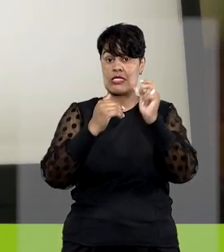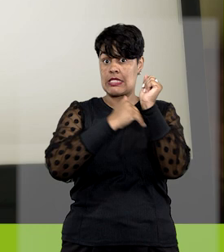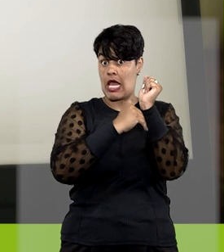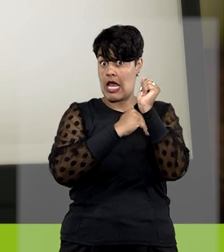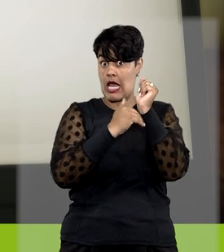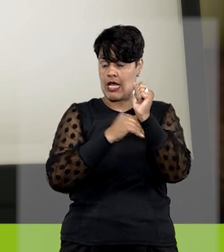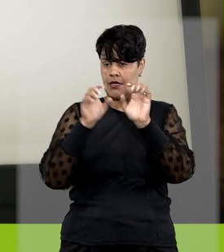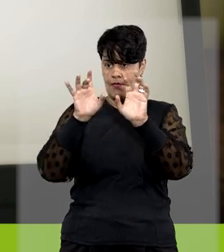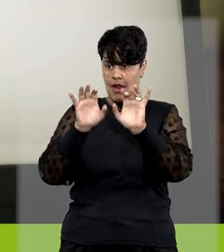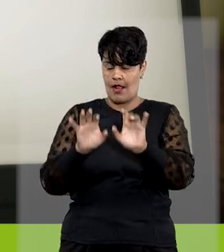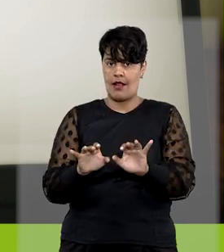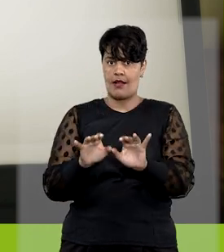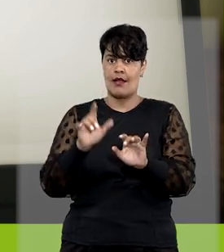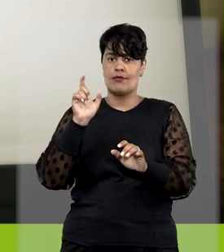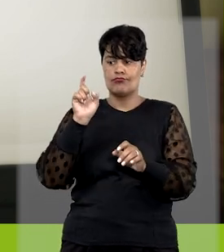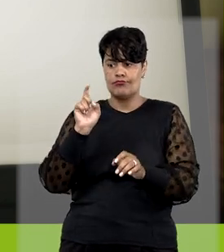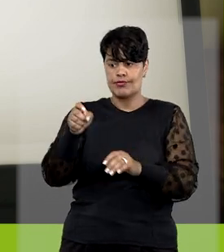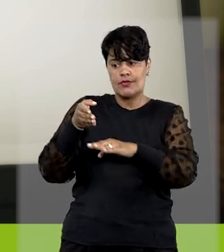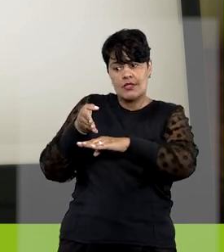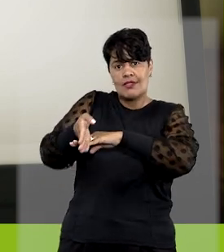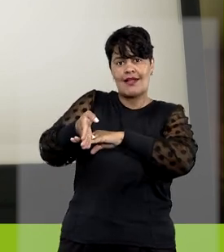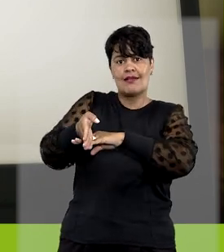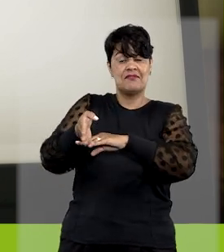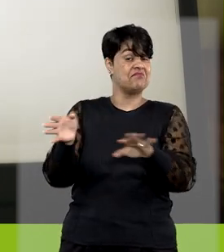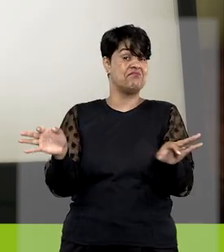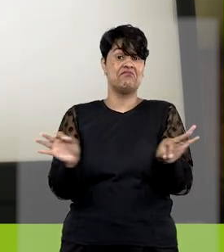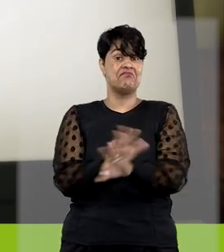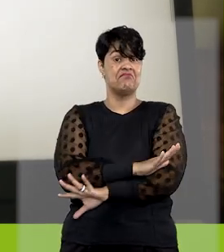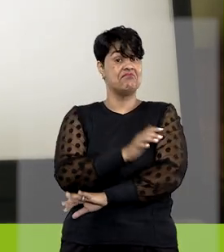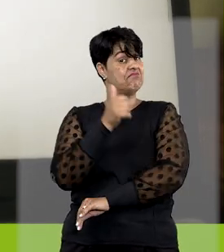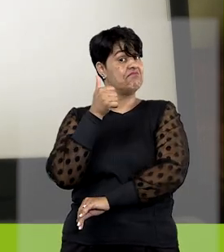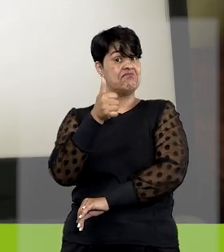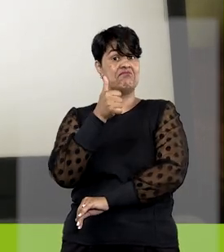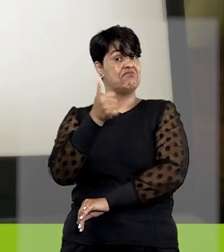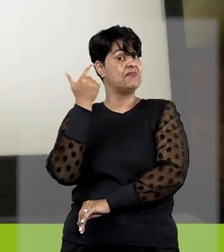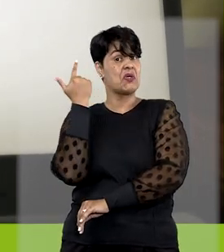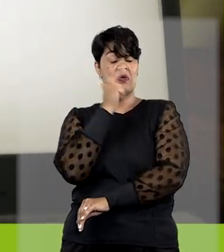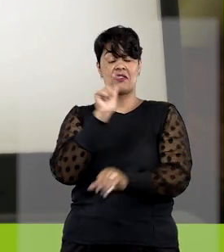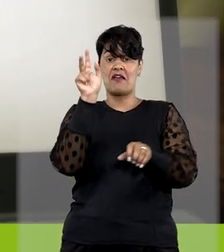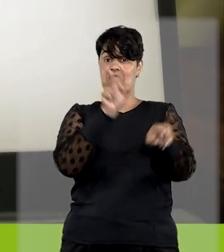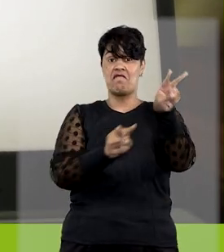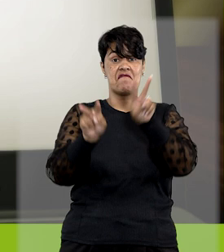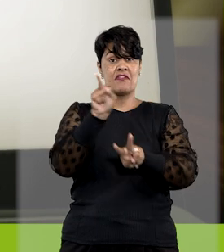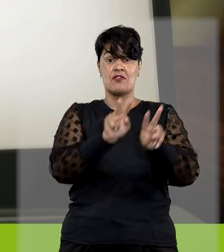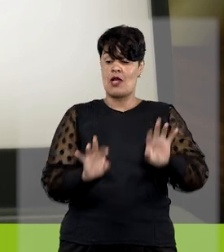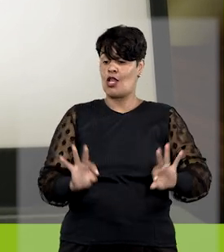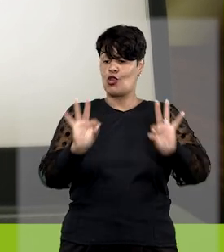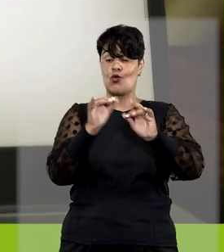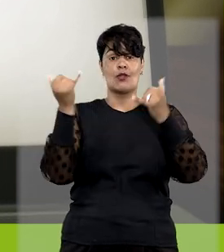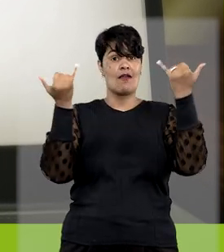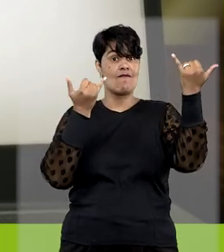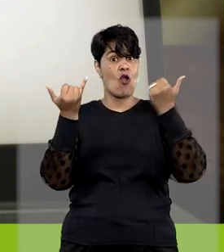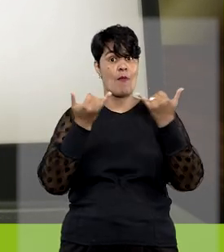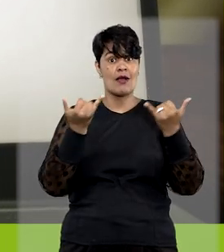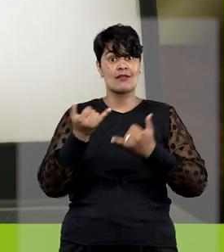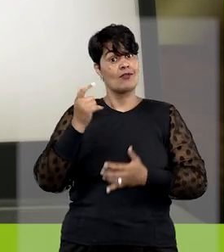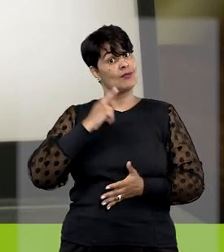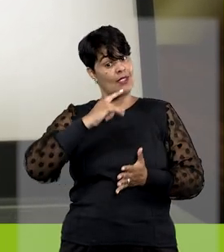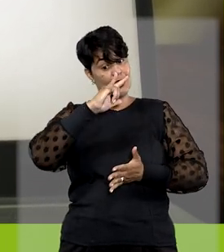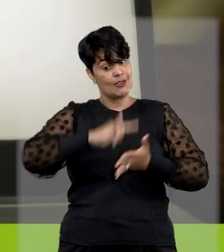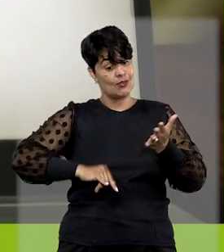cadastrados no sistema e clicar no botão Entrar. Pronto! Já é possível visualizar as informações